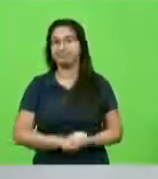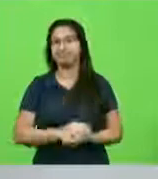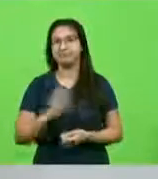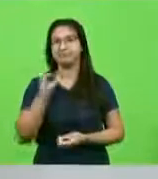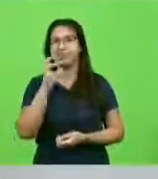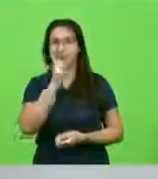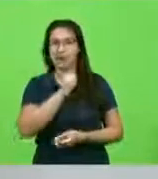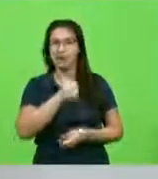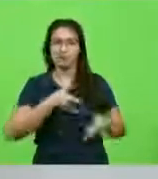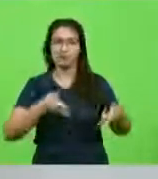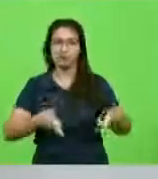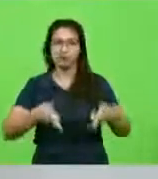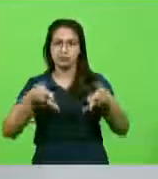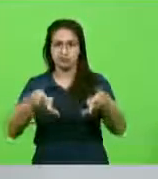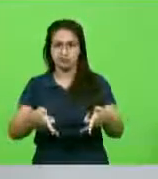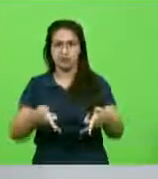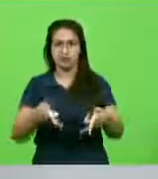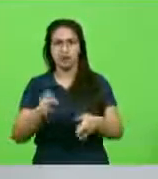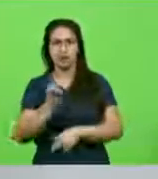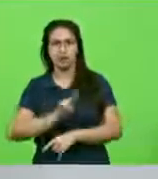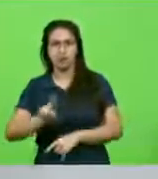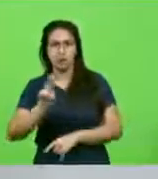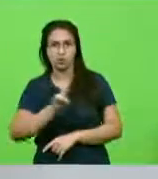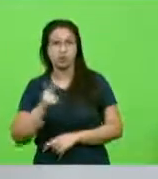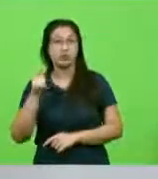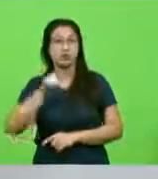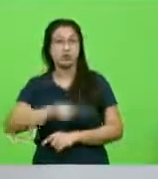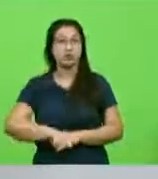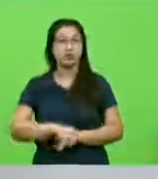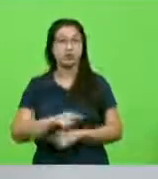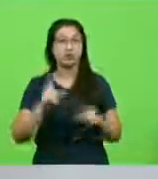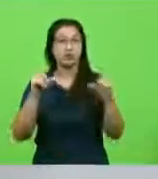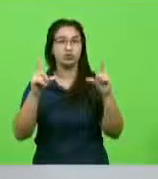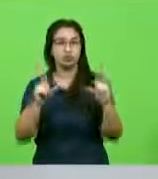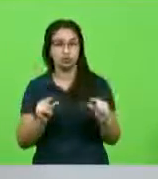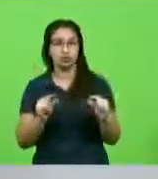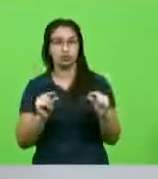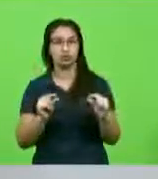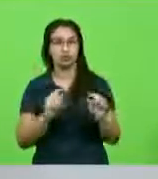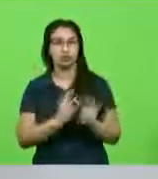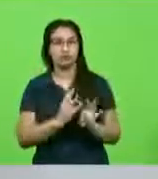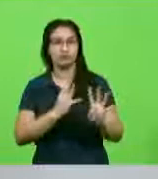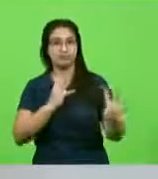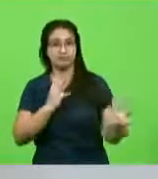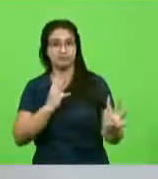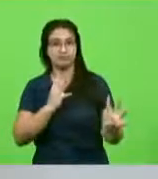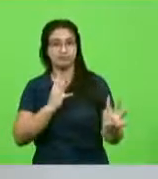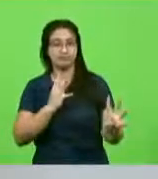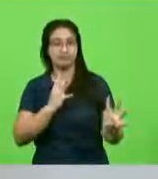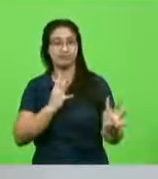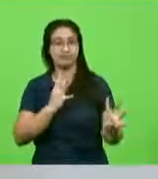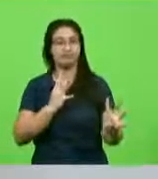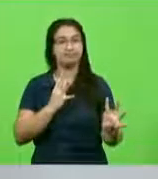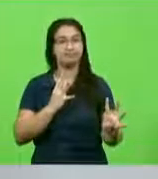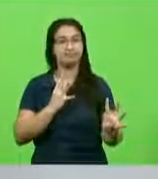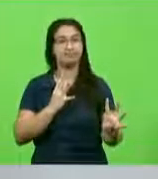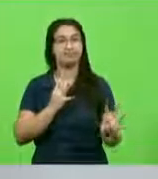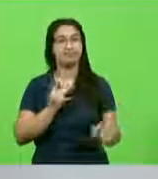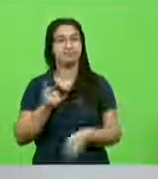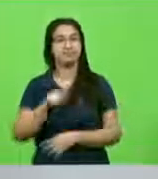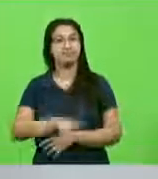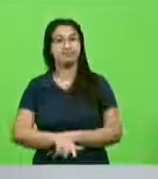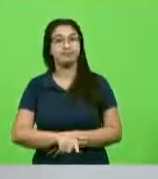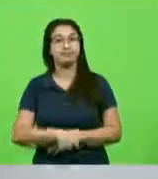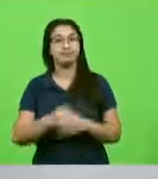maior dos leitos hospitalares, além de diminuir a fila de espera por um leito de UTI, ou seja,